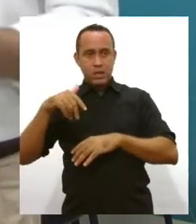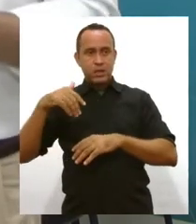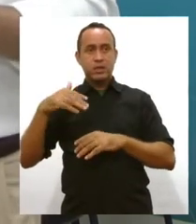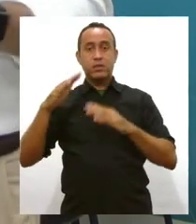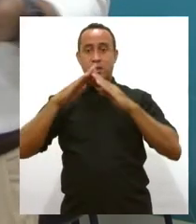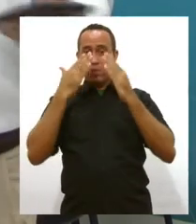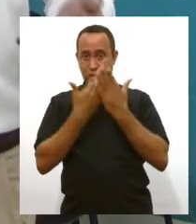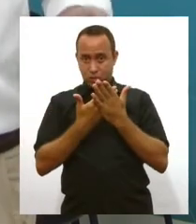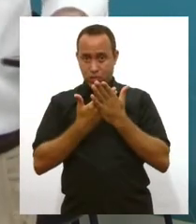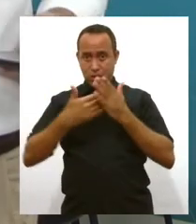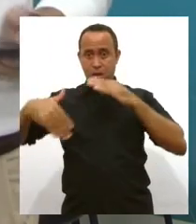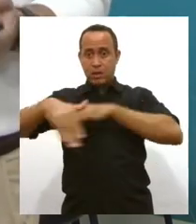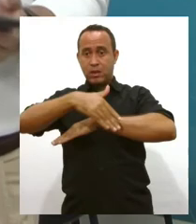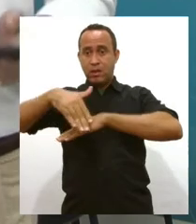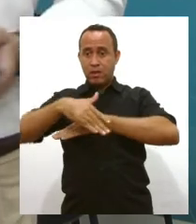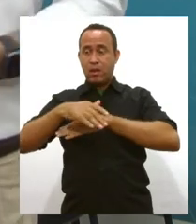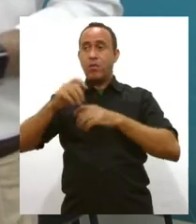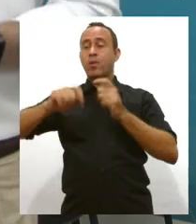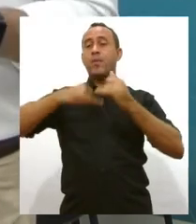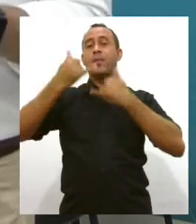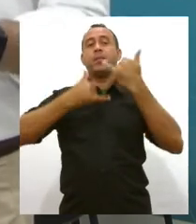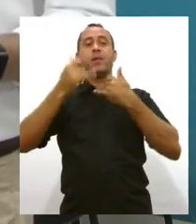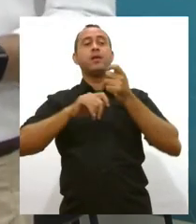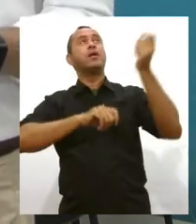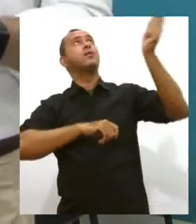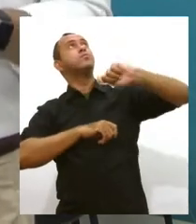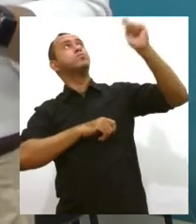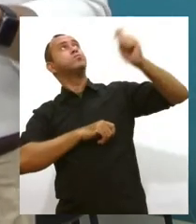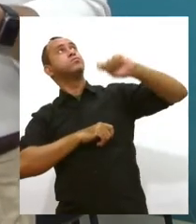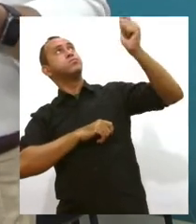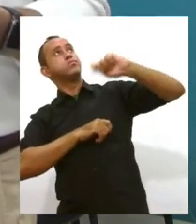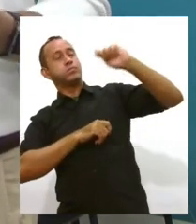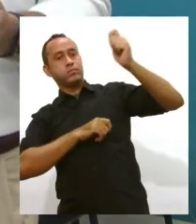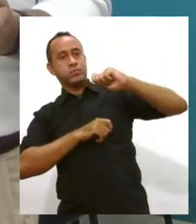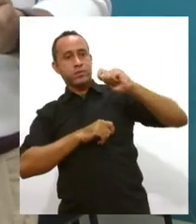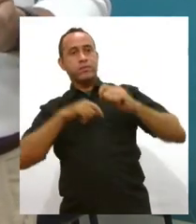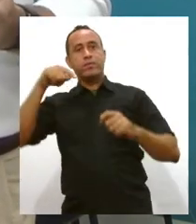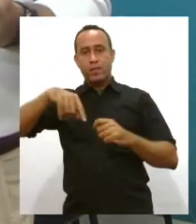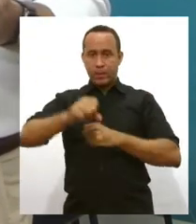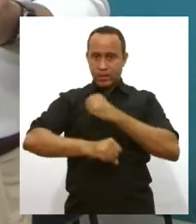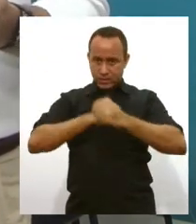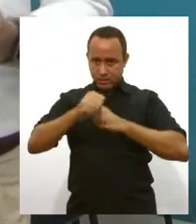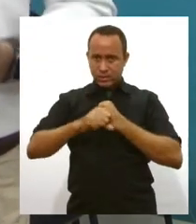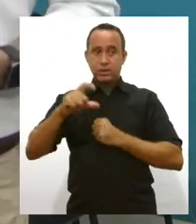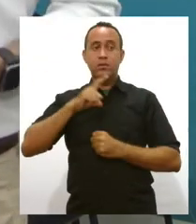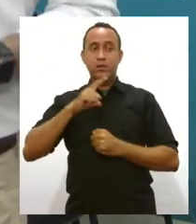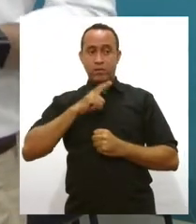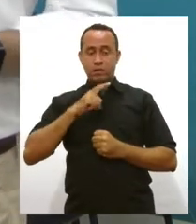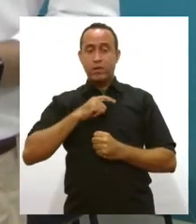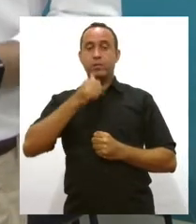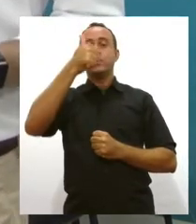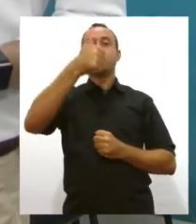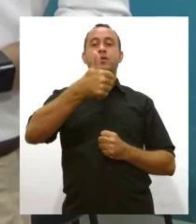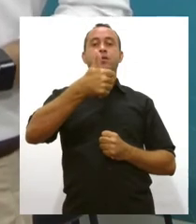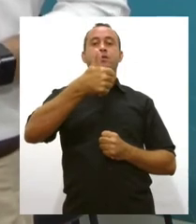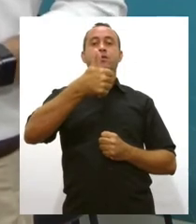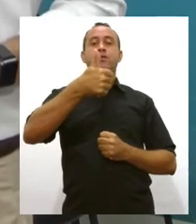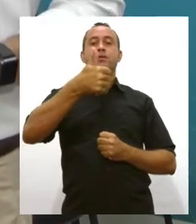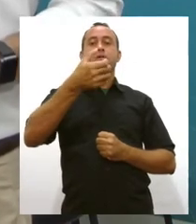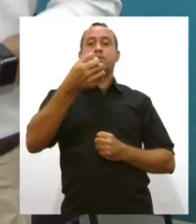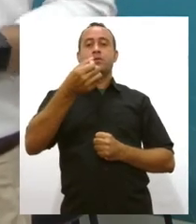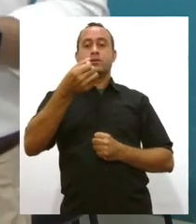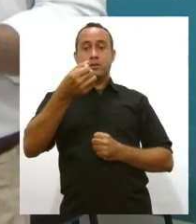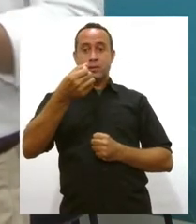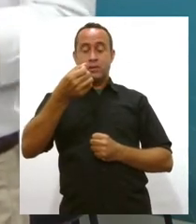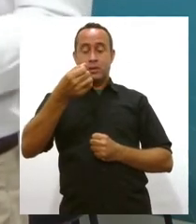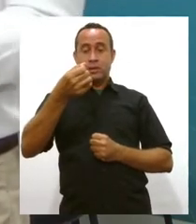escola, estão ficando mais tempo, talvez, na rua, estão soltando mais pipa. Esse ano, nós tivemos 106 casos de